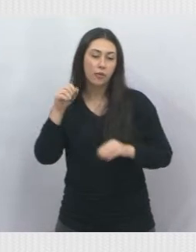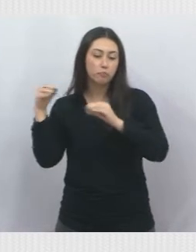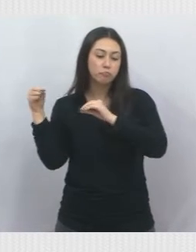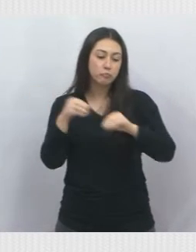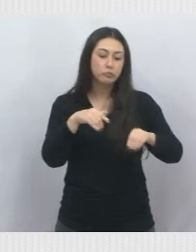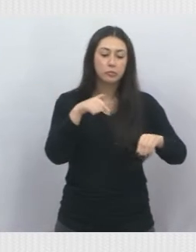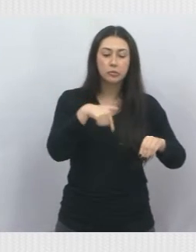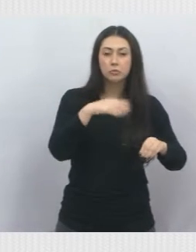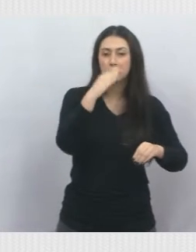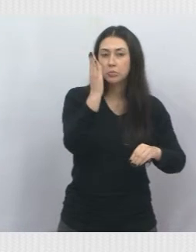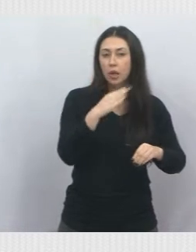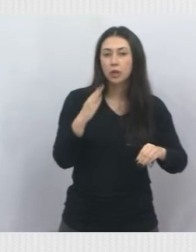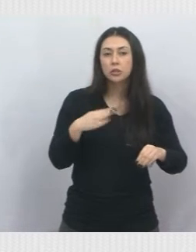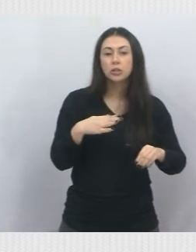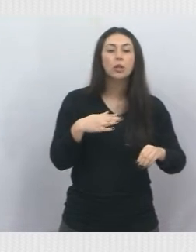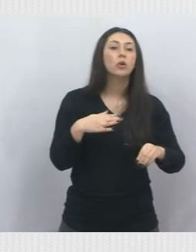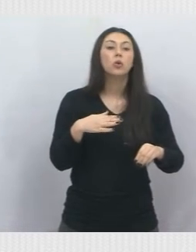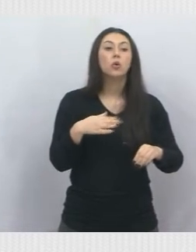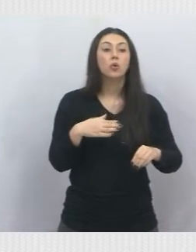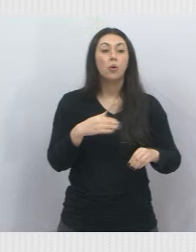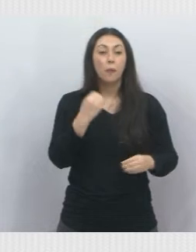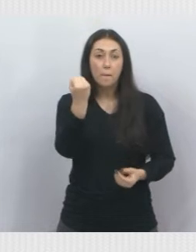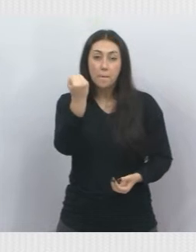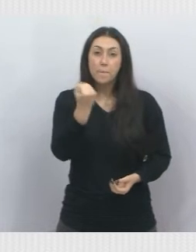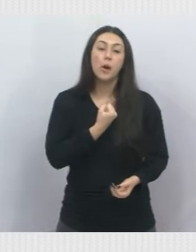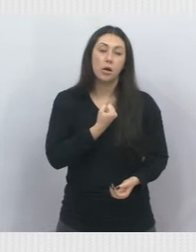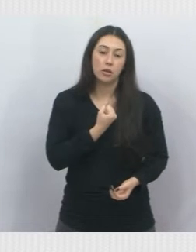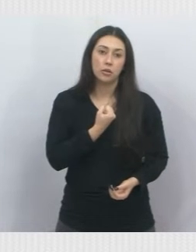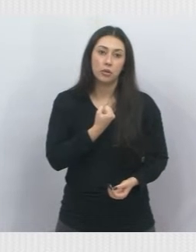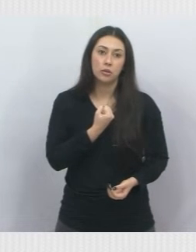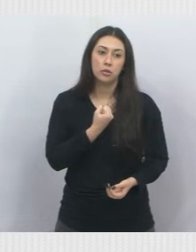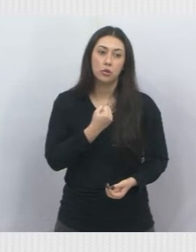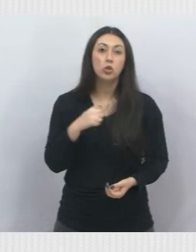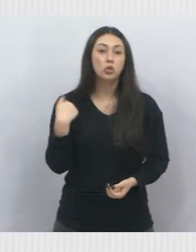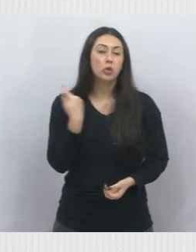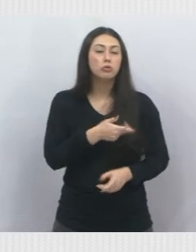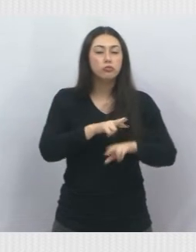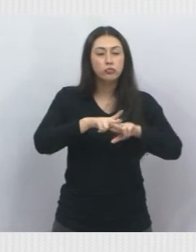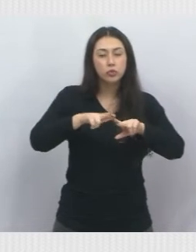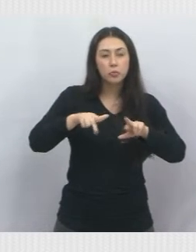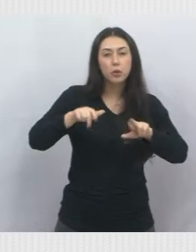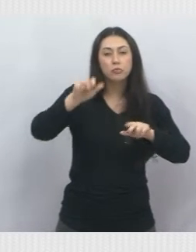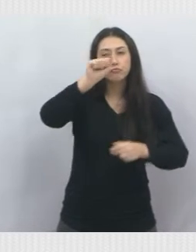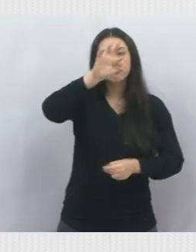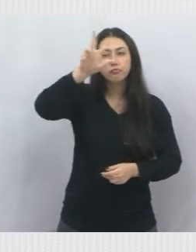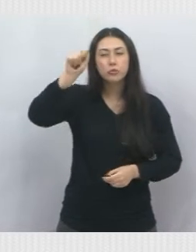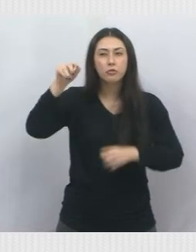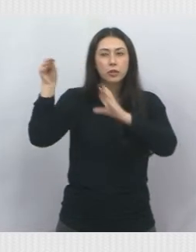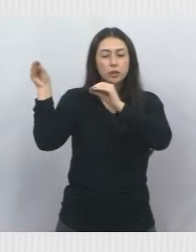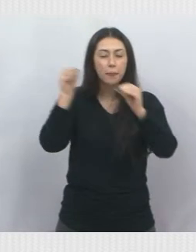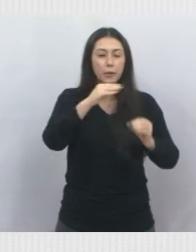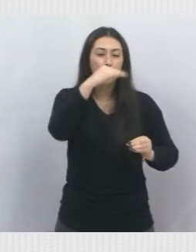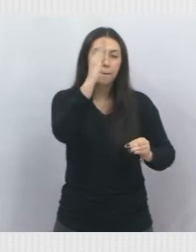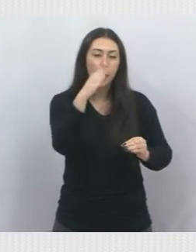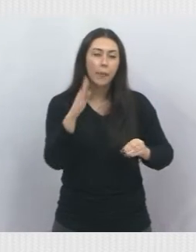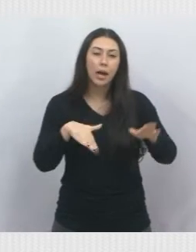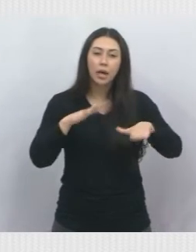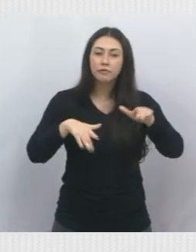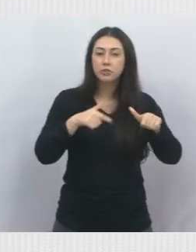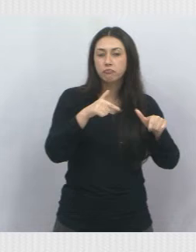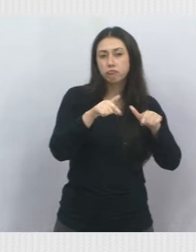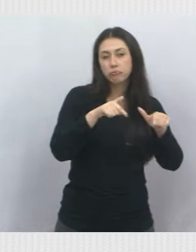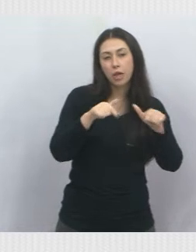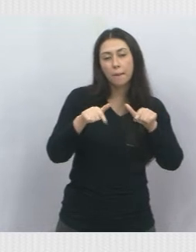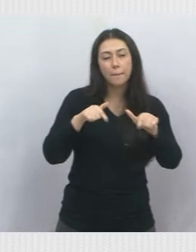assassinado num crime racista e xenófobo. Os nossos irmãos africanos que moram aqui no Brasil, que muitas vezes estão no comércio ambulante,